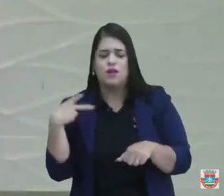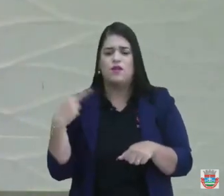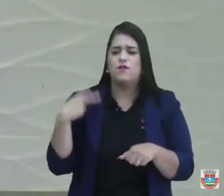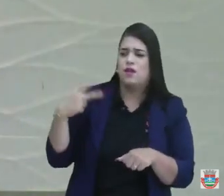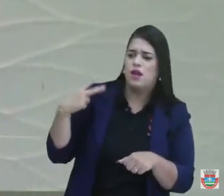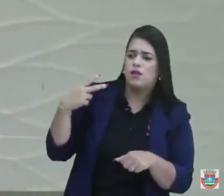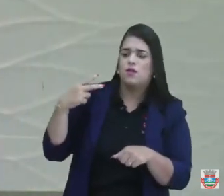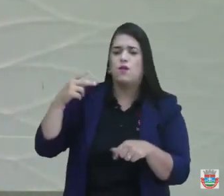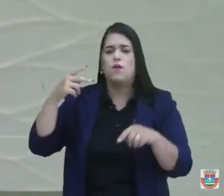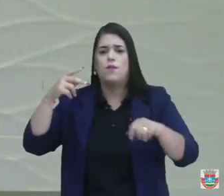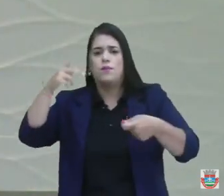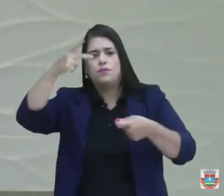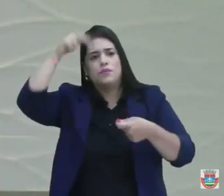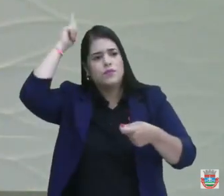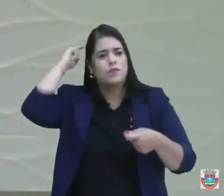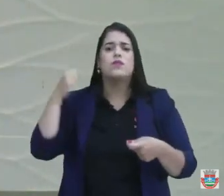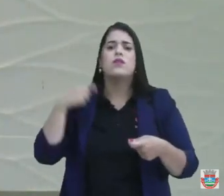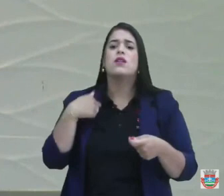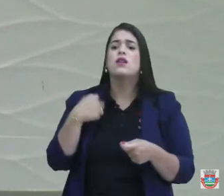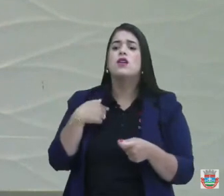marquei o poço, lá na pracinha,